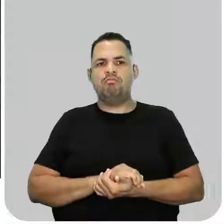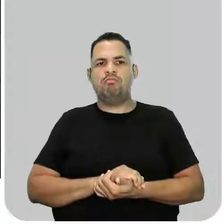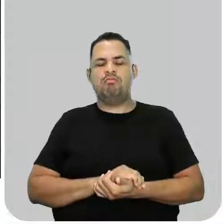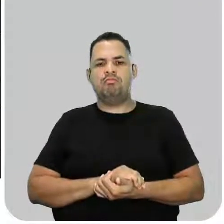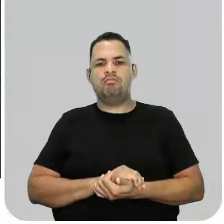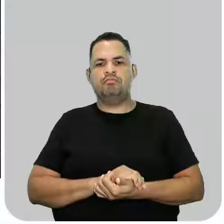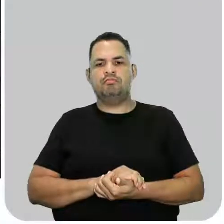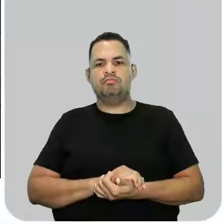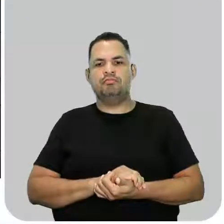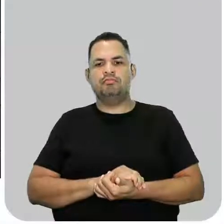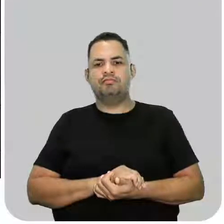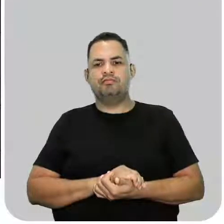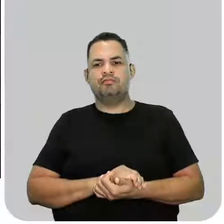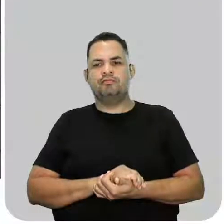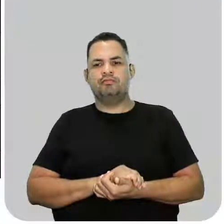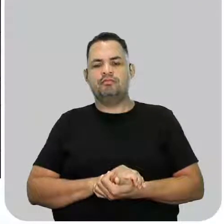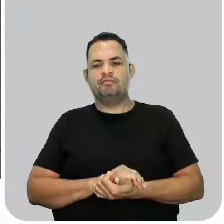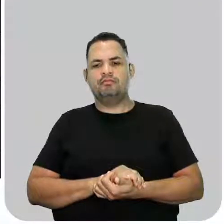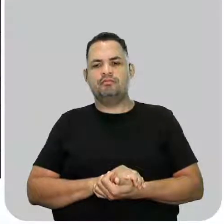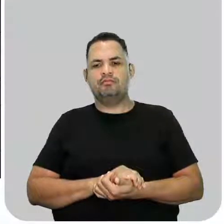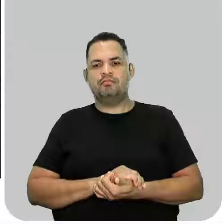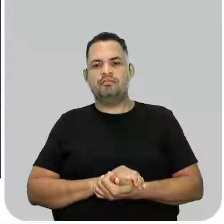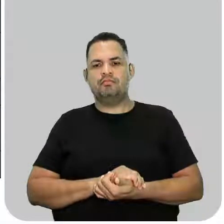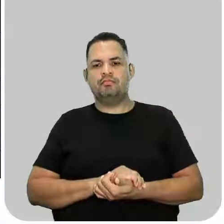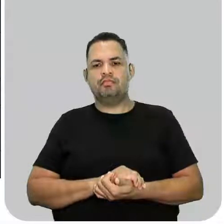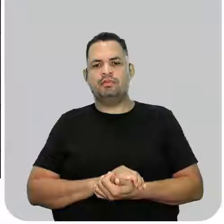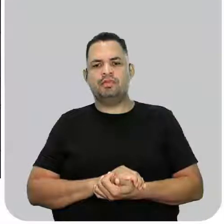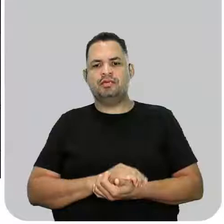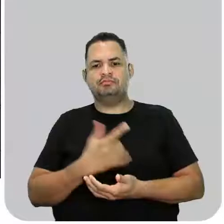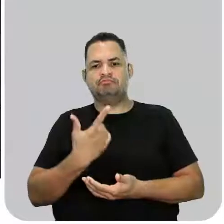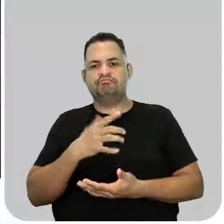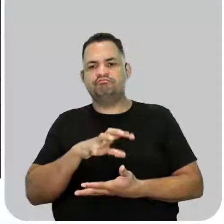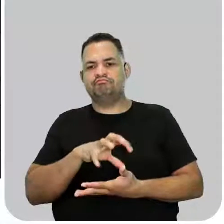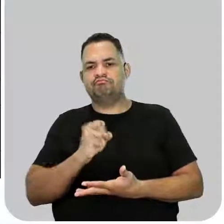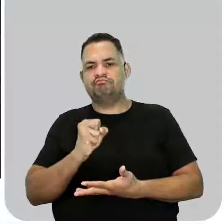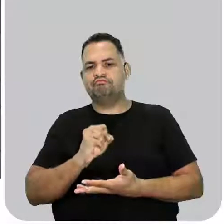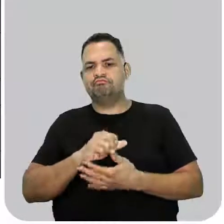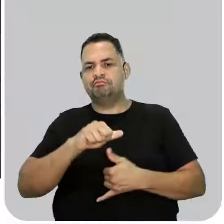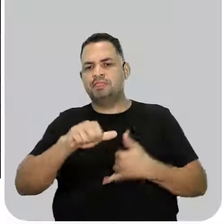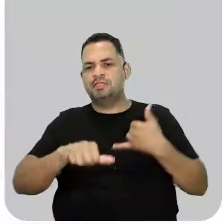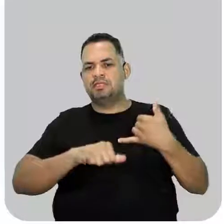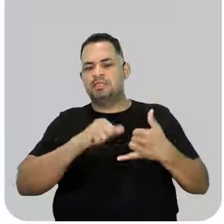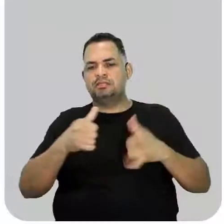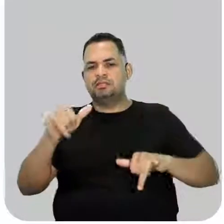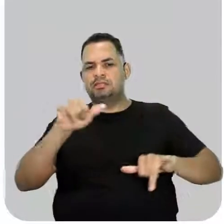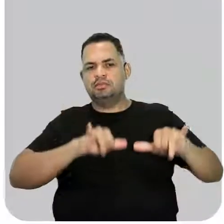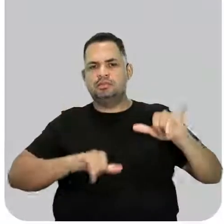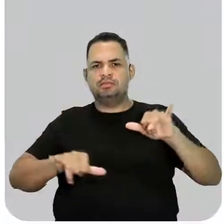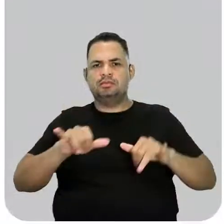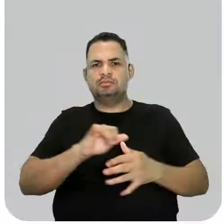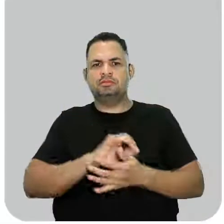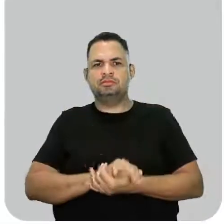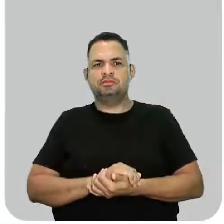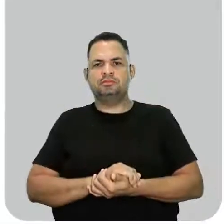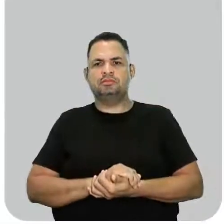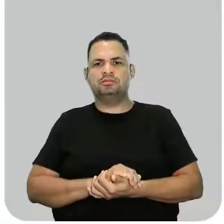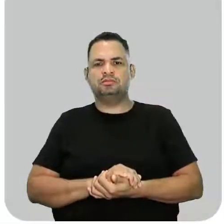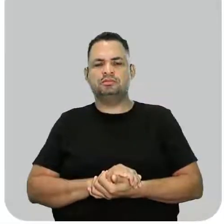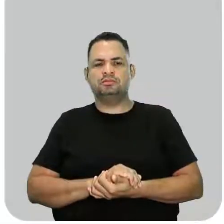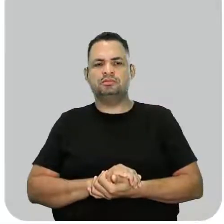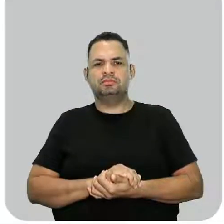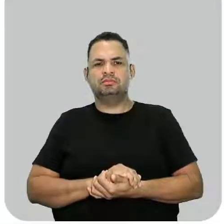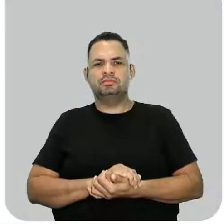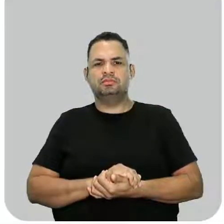aumentar o que? A permeabilidade das membranas celulares. Não tem extração, não tem uma reação química. E ele quer saber